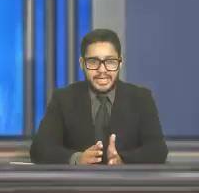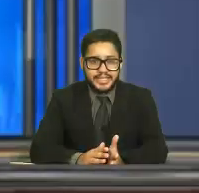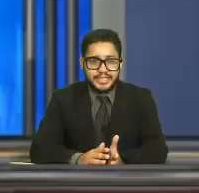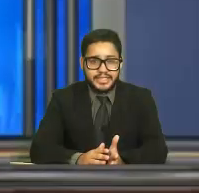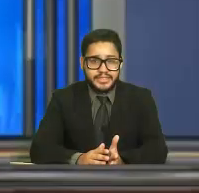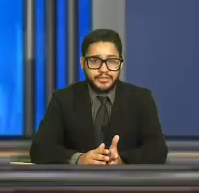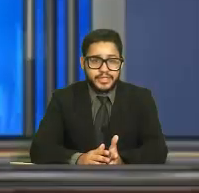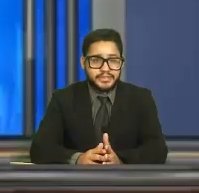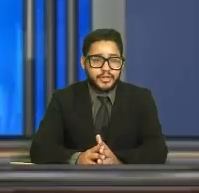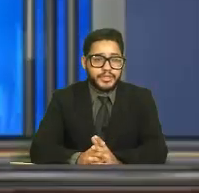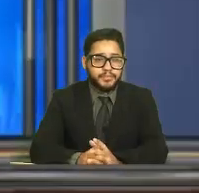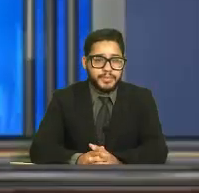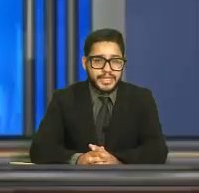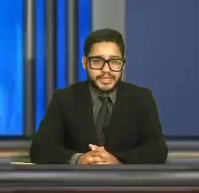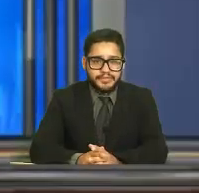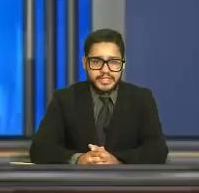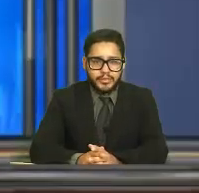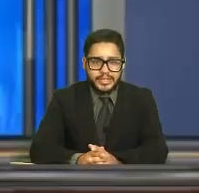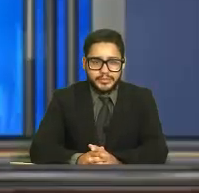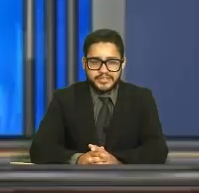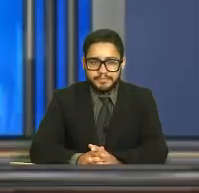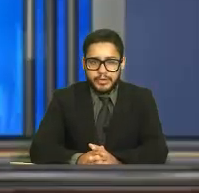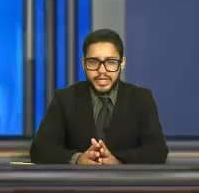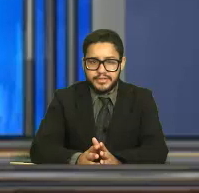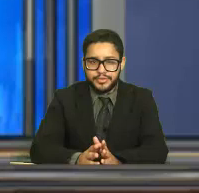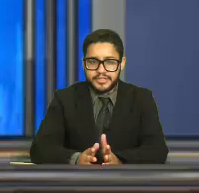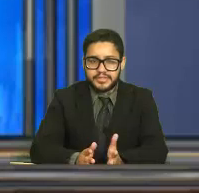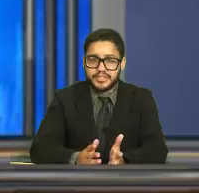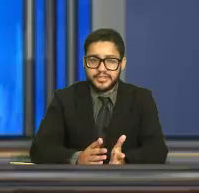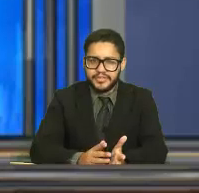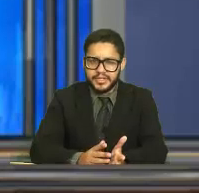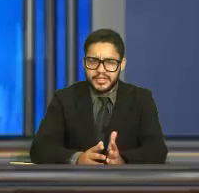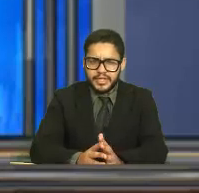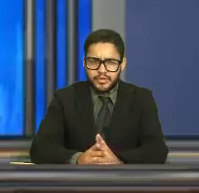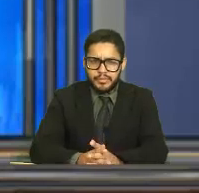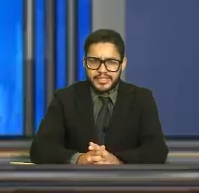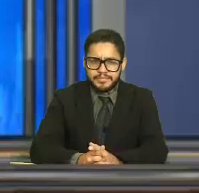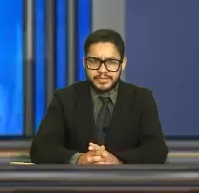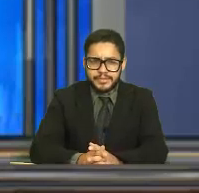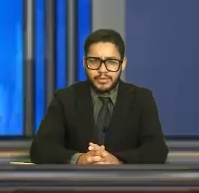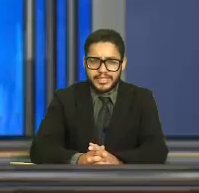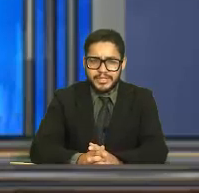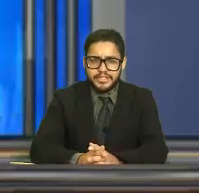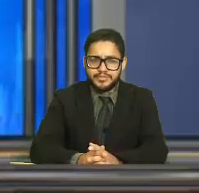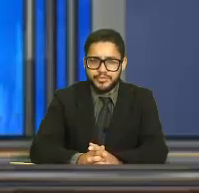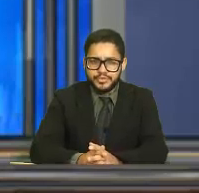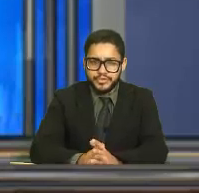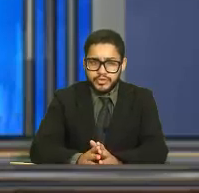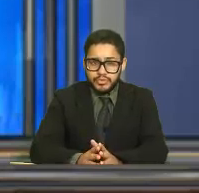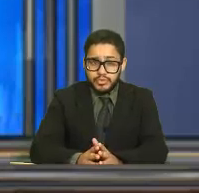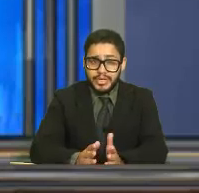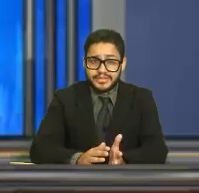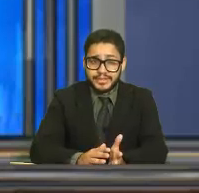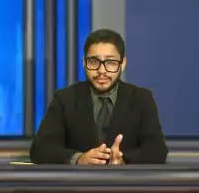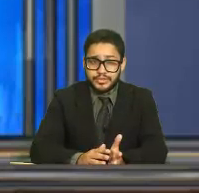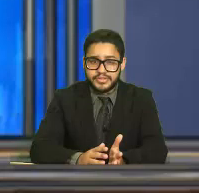A Secretaria de Segurança E Ordem Pública Através da Guarda Municipal Realizou nesta sexta-feira Com a participação Da Guarda Mirim de Búzios